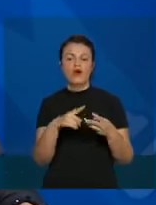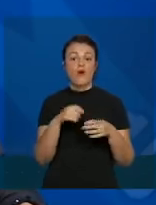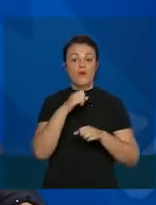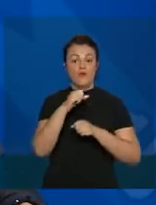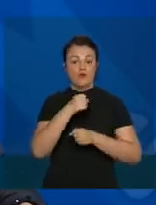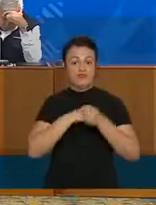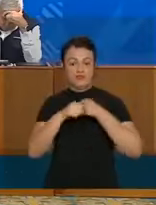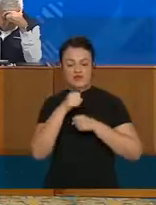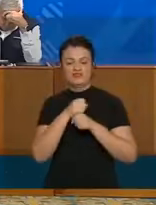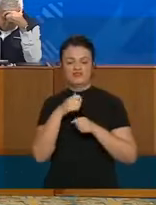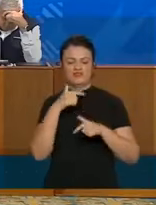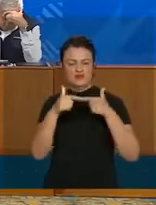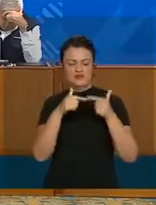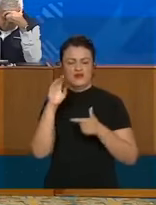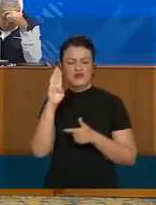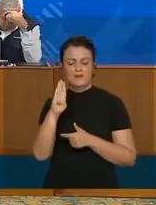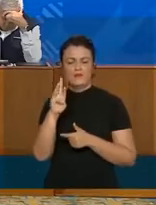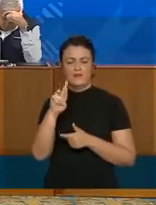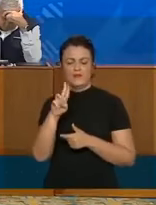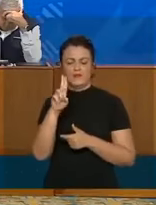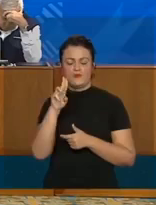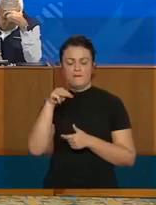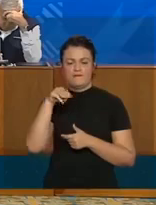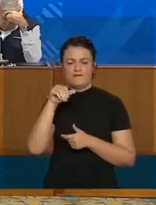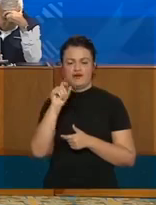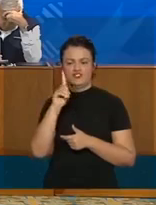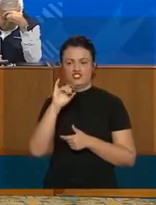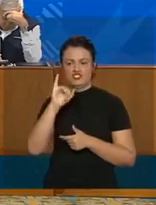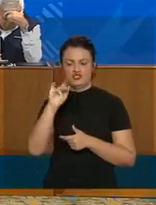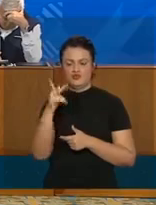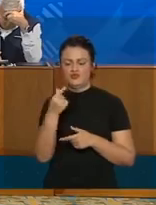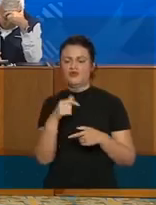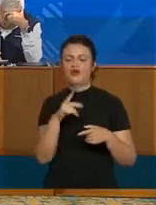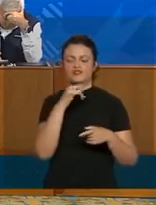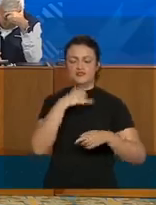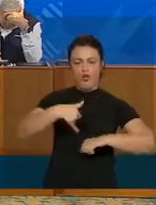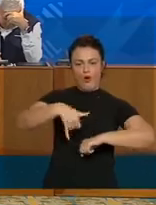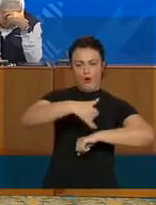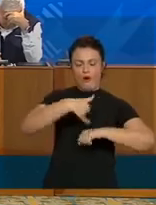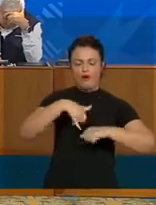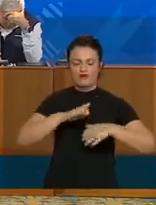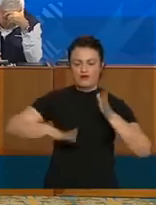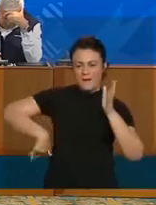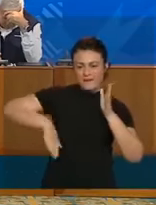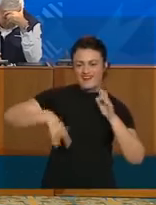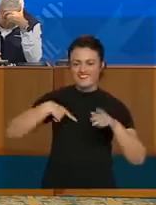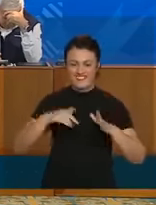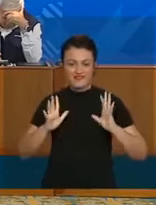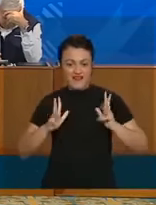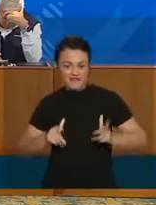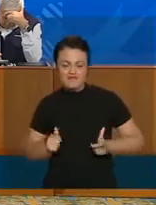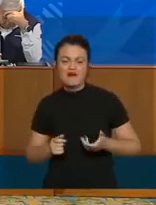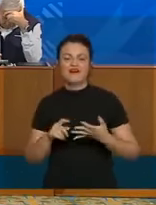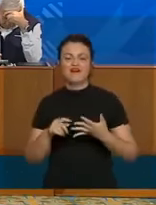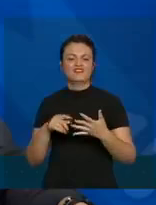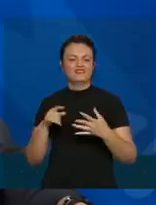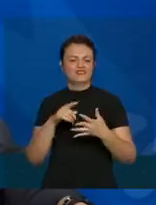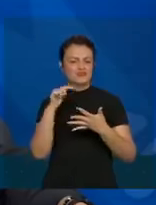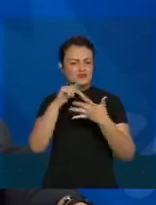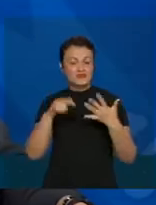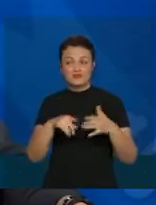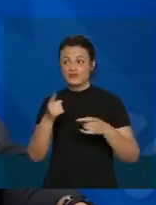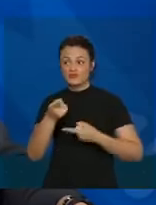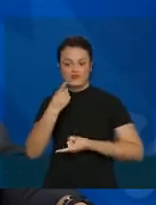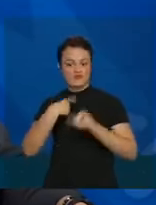passado. É trabalho que deu. A resposta à questão do óleo nas praias, aos surtos que ocorrem no Brasil inteiro, são mais de 500